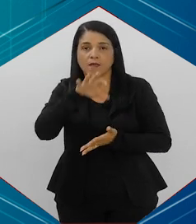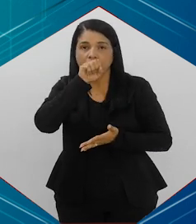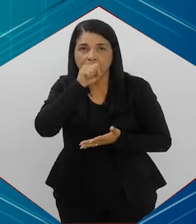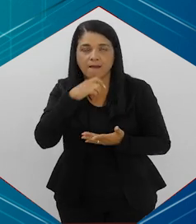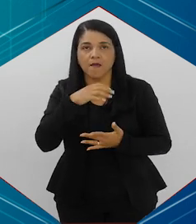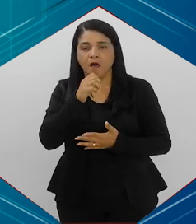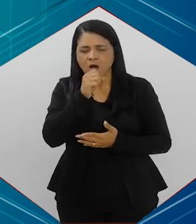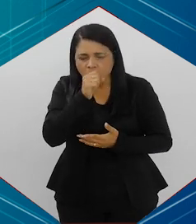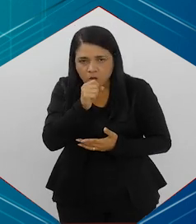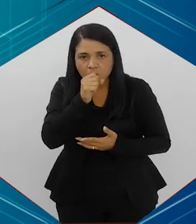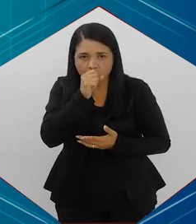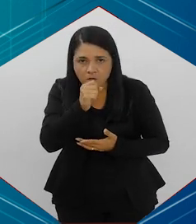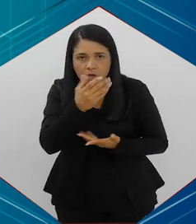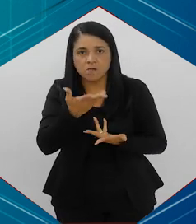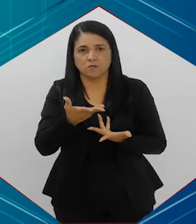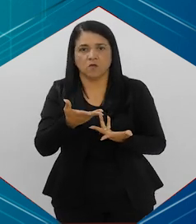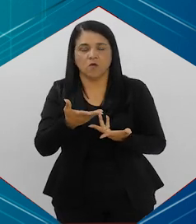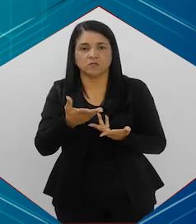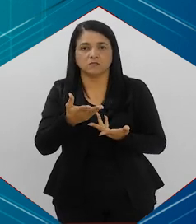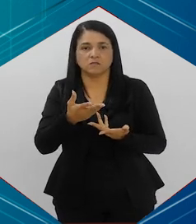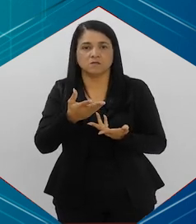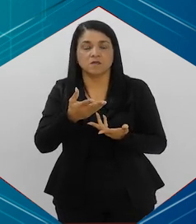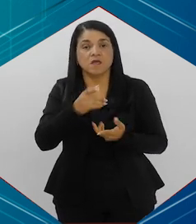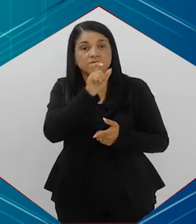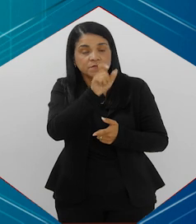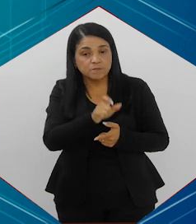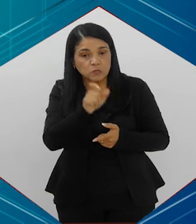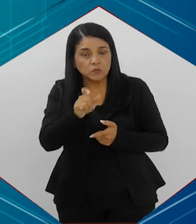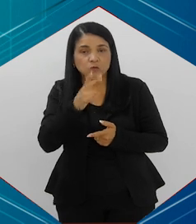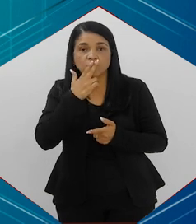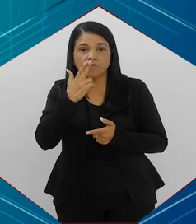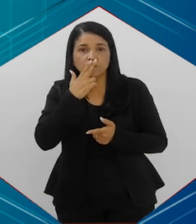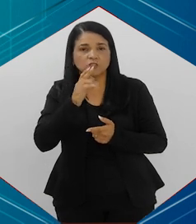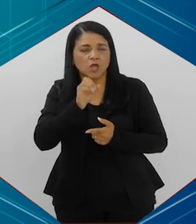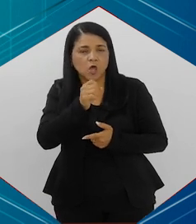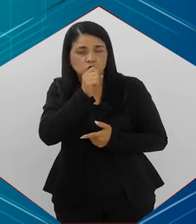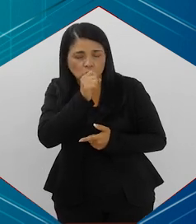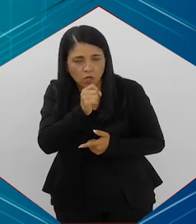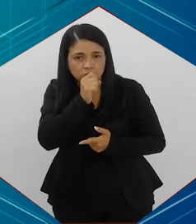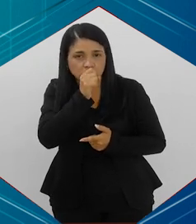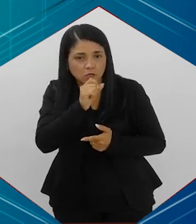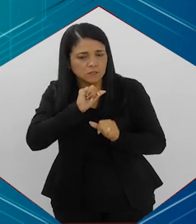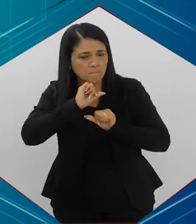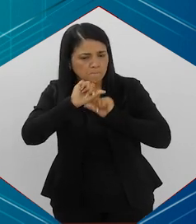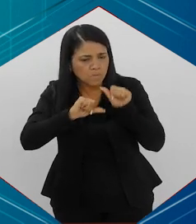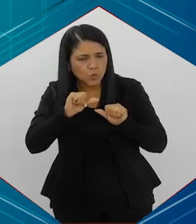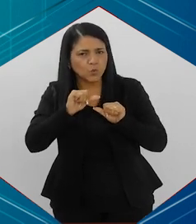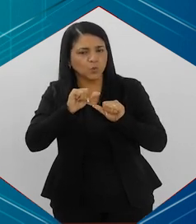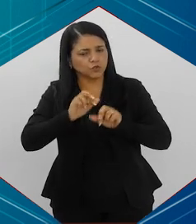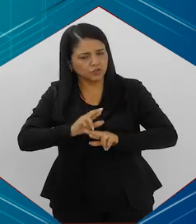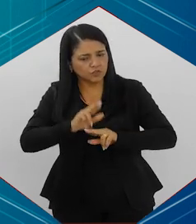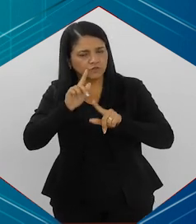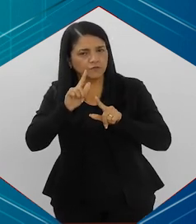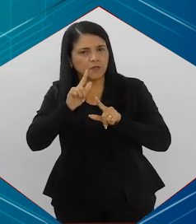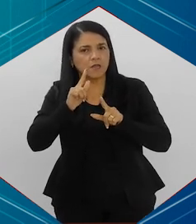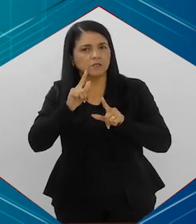tosse, mesmo, às vezes, o paciente tabagista que já tem uma tosse, uma tosse que mudou, que está mais